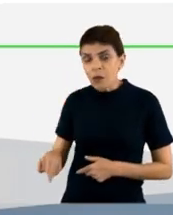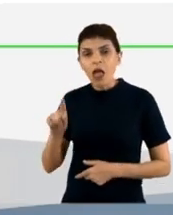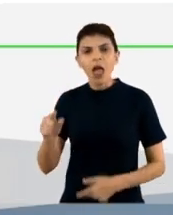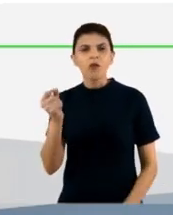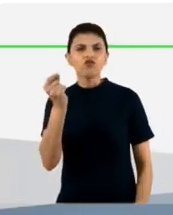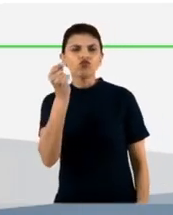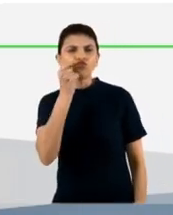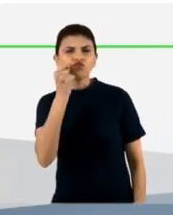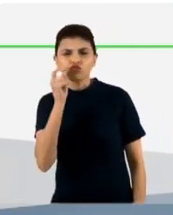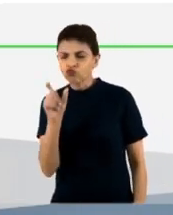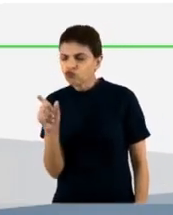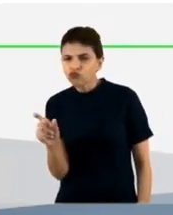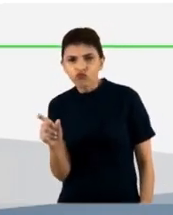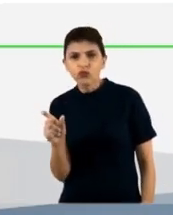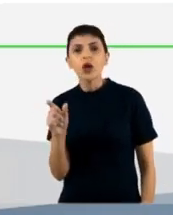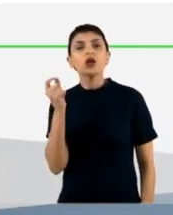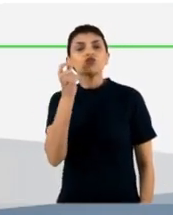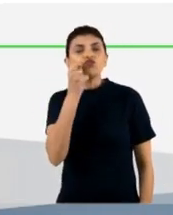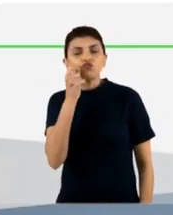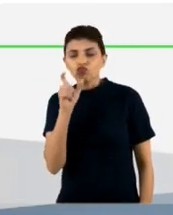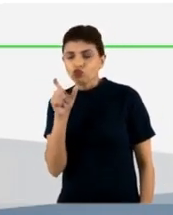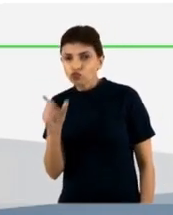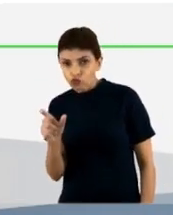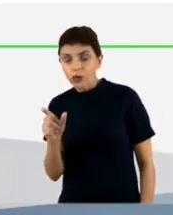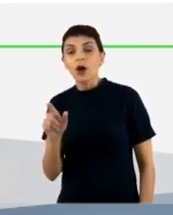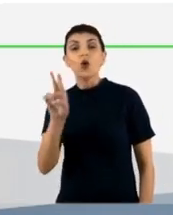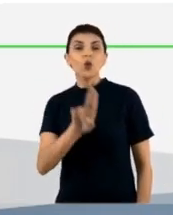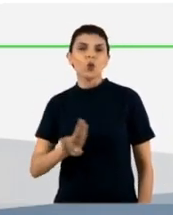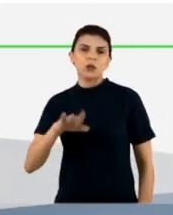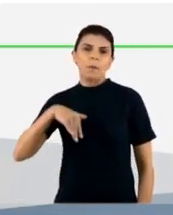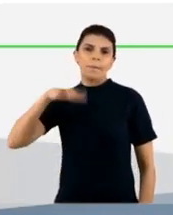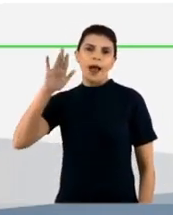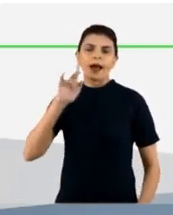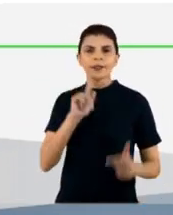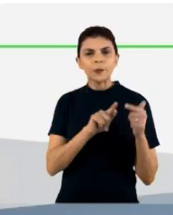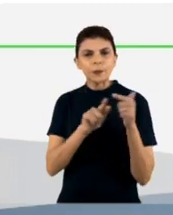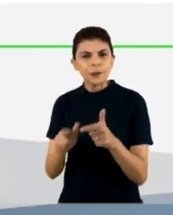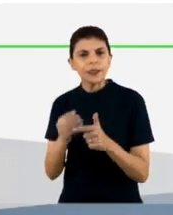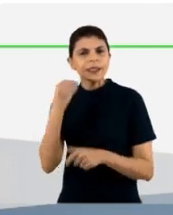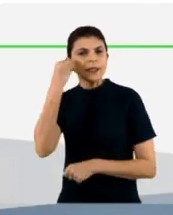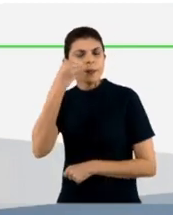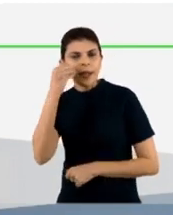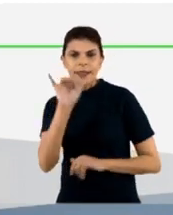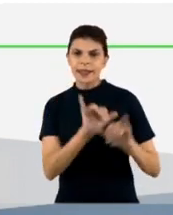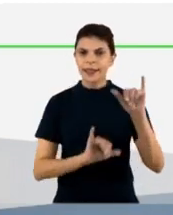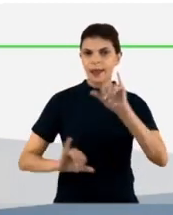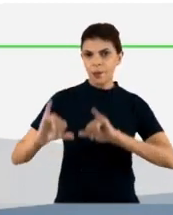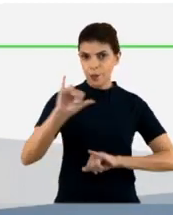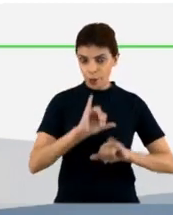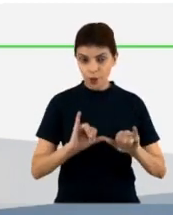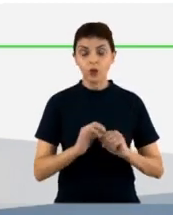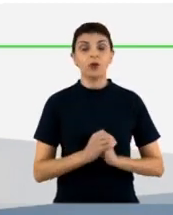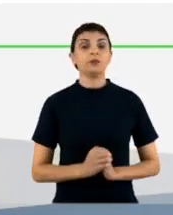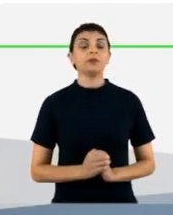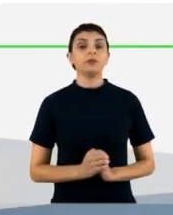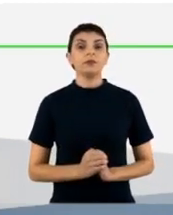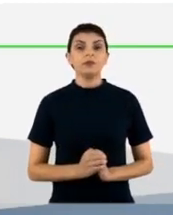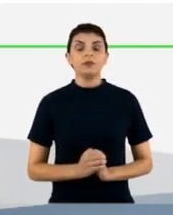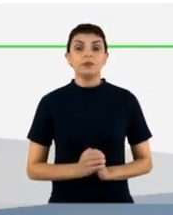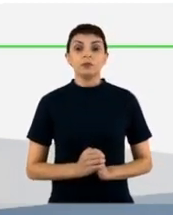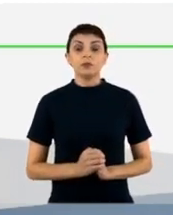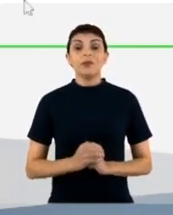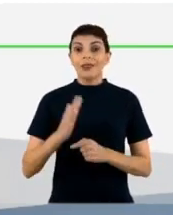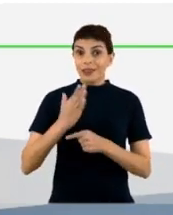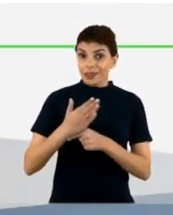os animais mais utilizados e são os animais que nós utilizamos lá no latão também. Então, essa